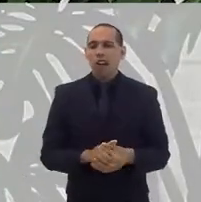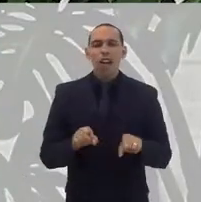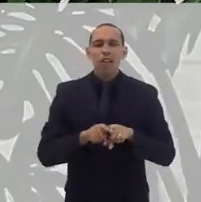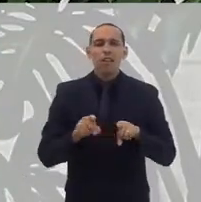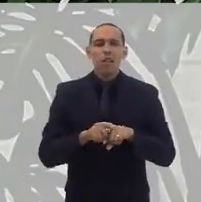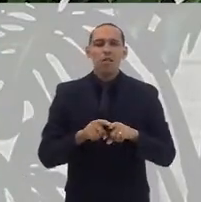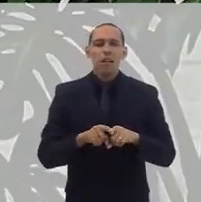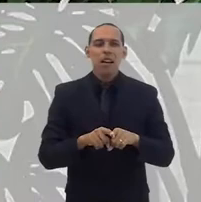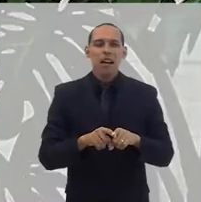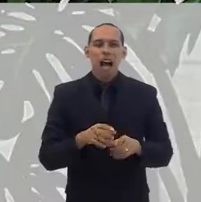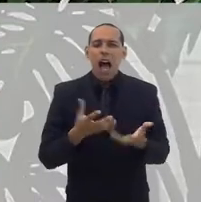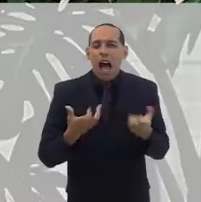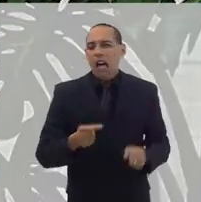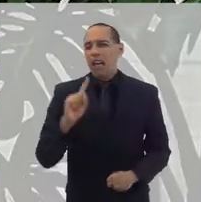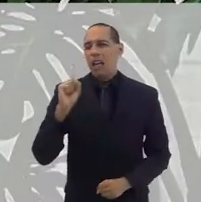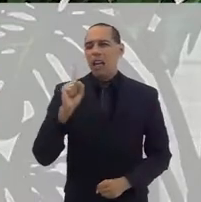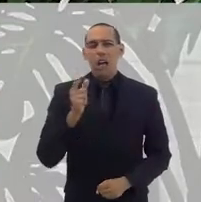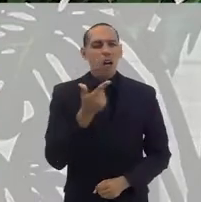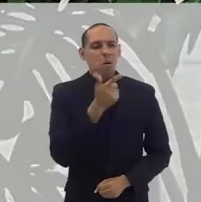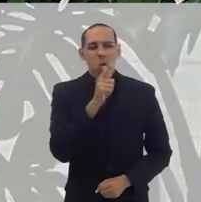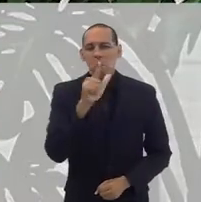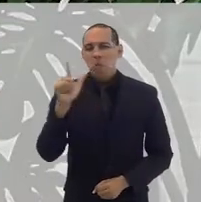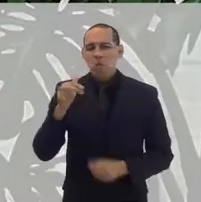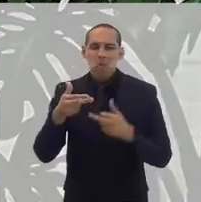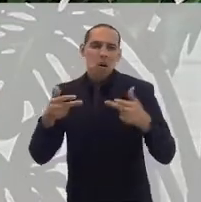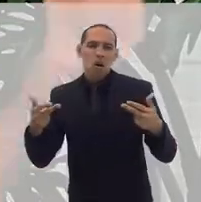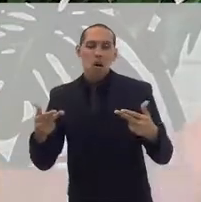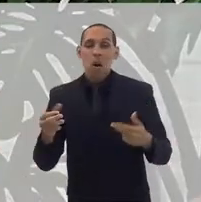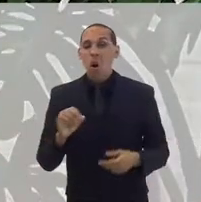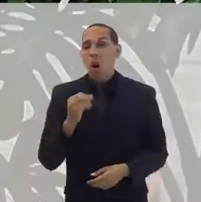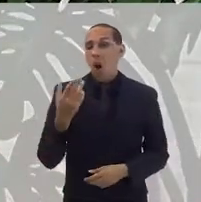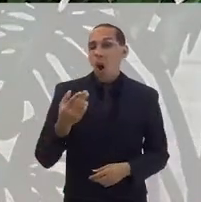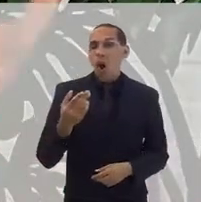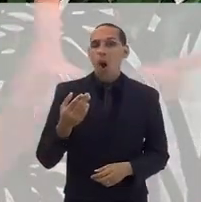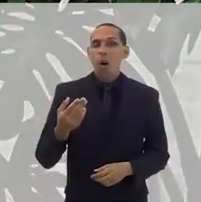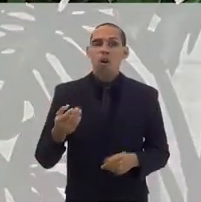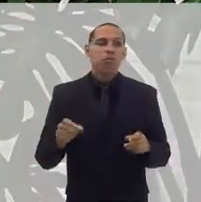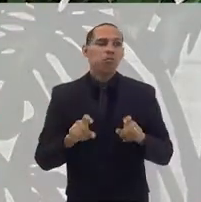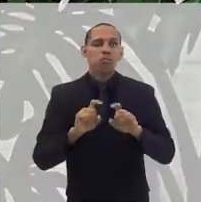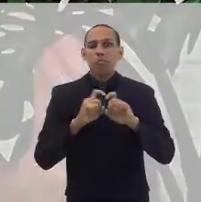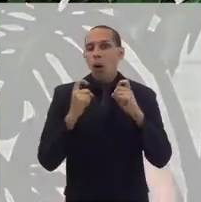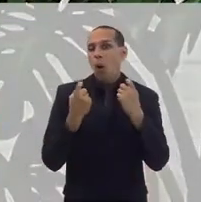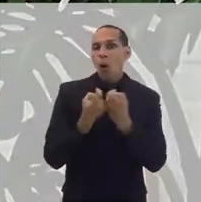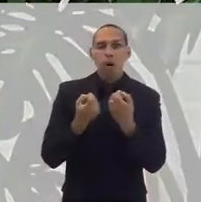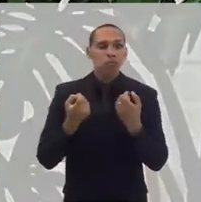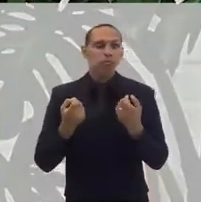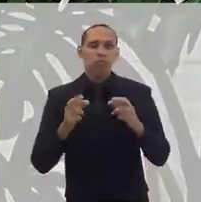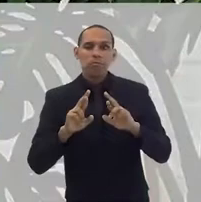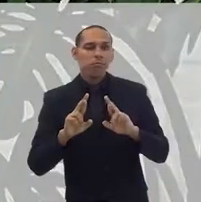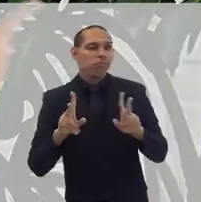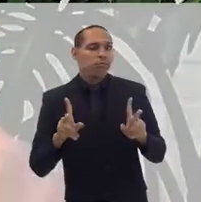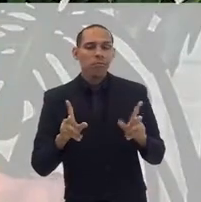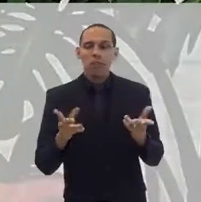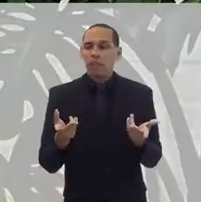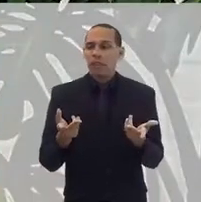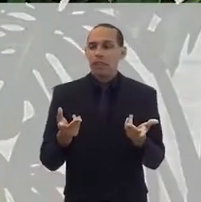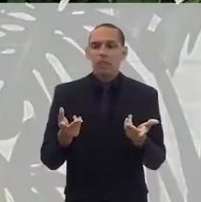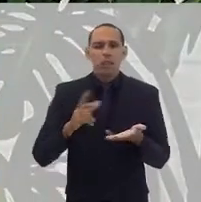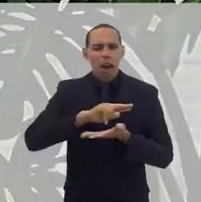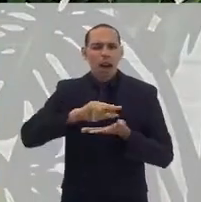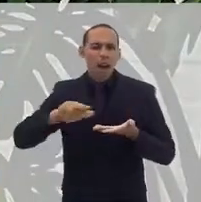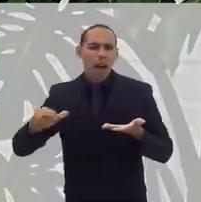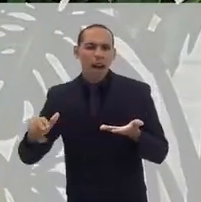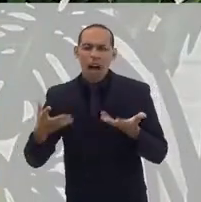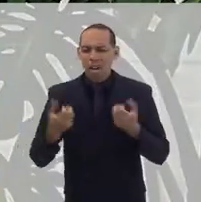intolerância com aquele que é, tem uma opção, por exemplo, sexual diferente da sua, toda essa questão da